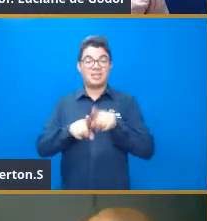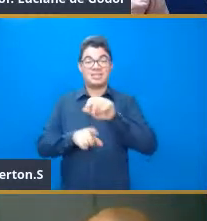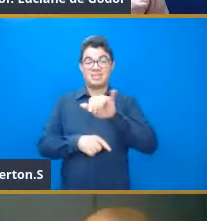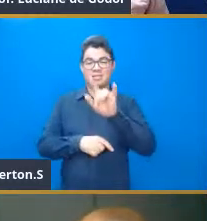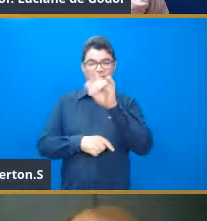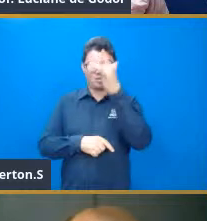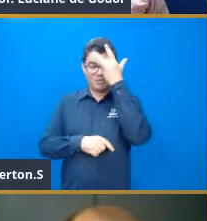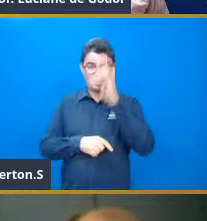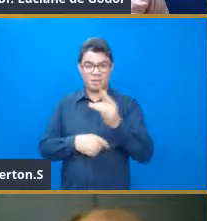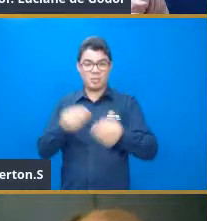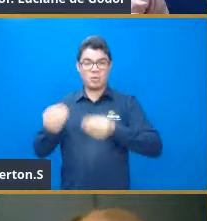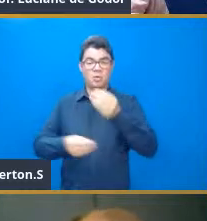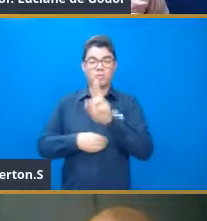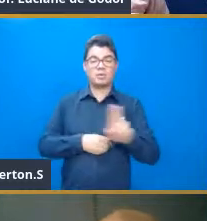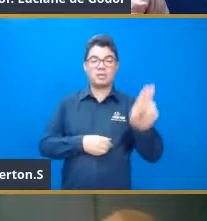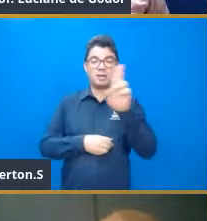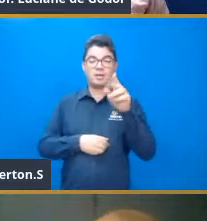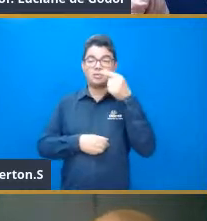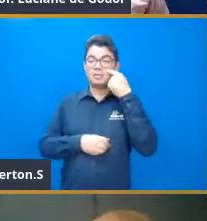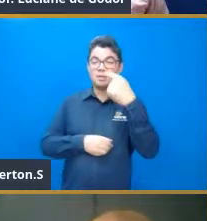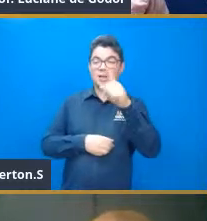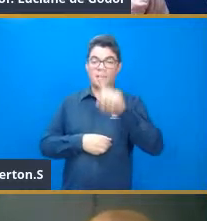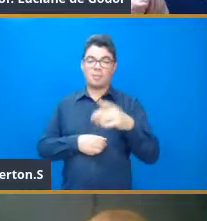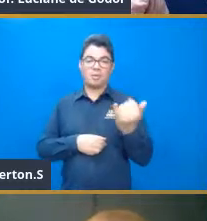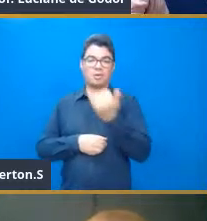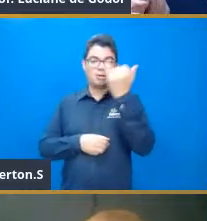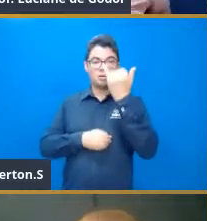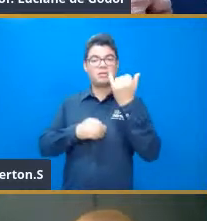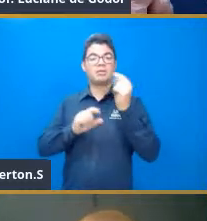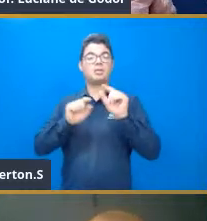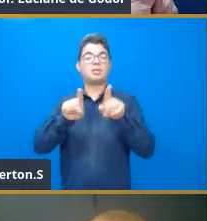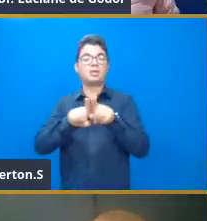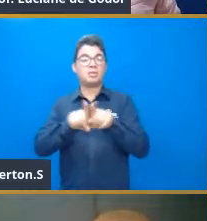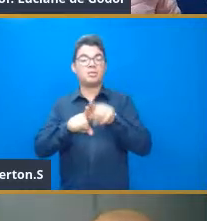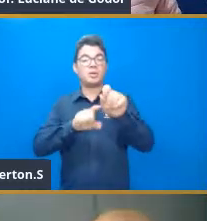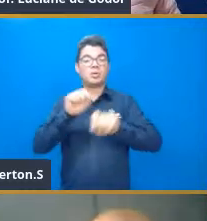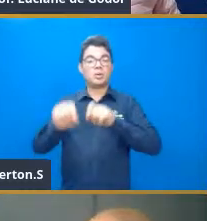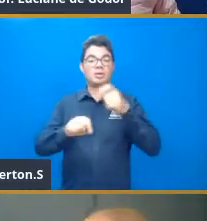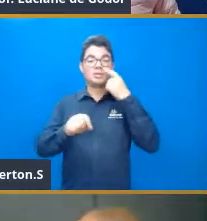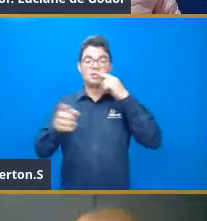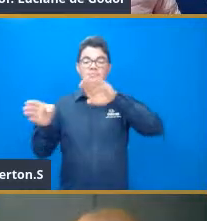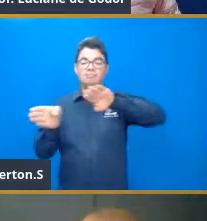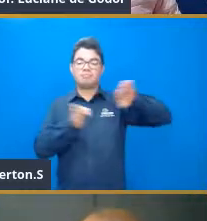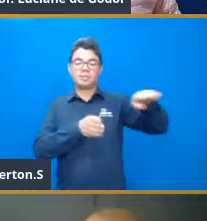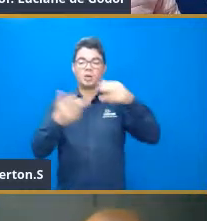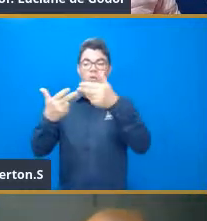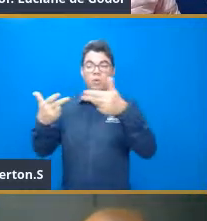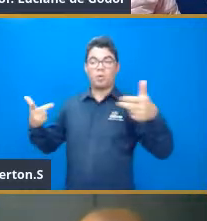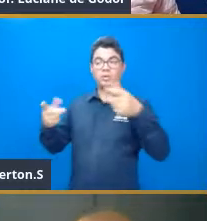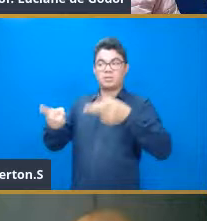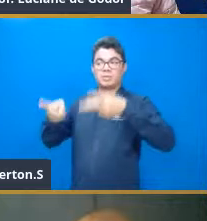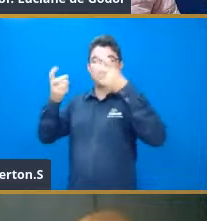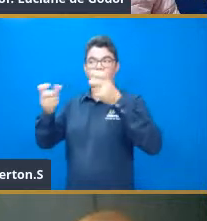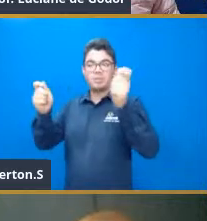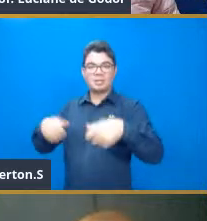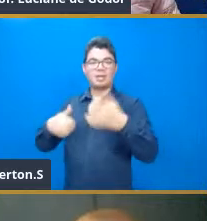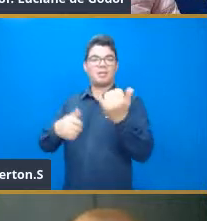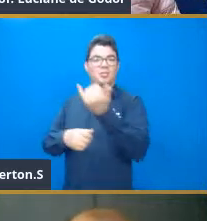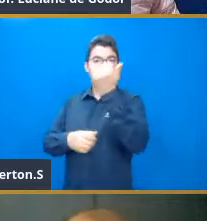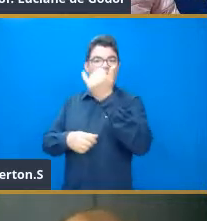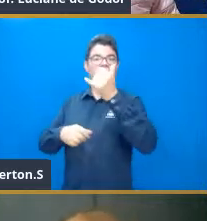vai ser utilizado, por mais que aquilo seja importante, a gente deixa de lado e vai buscar coisas que a gente percebe que são úteis.